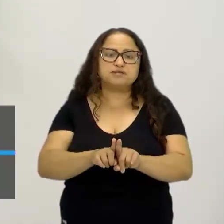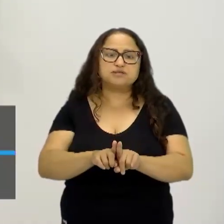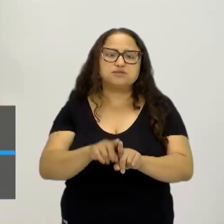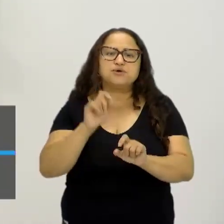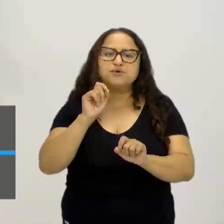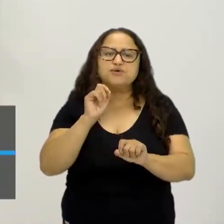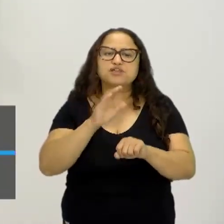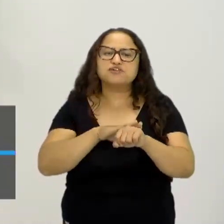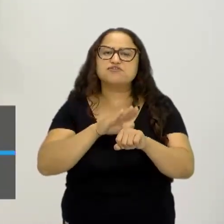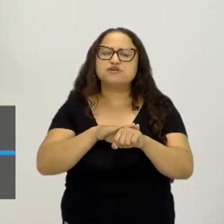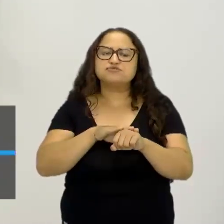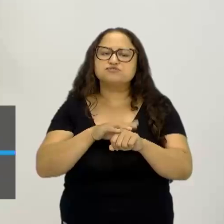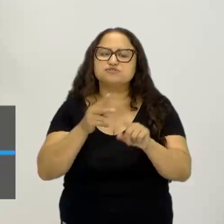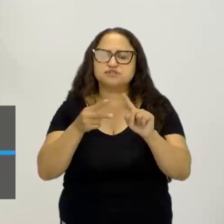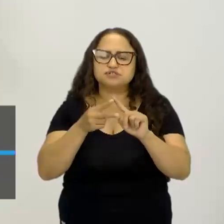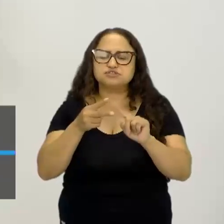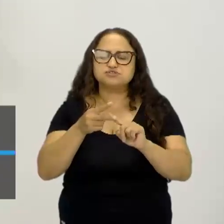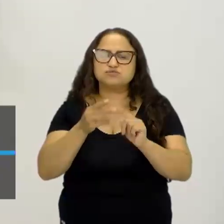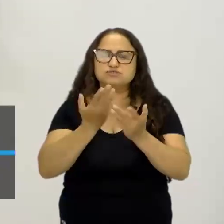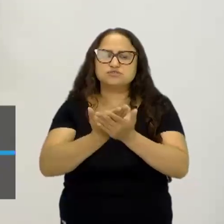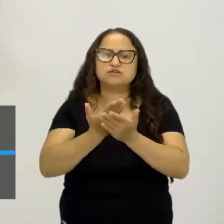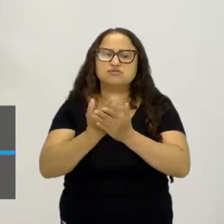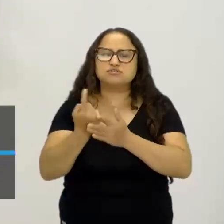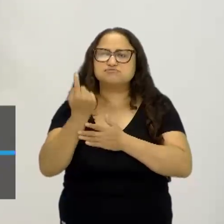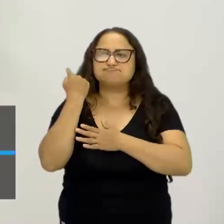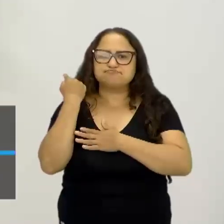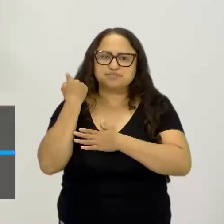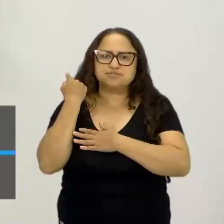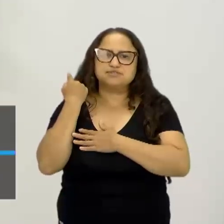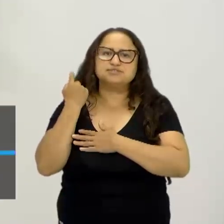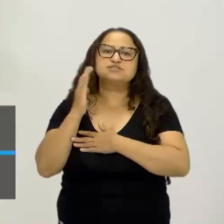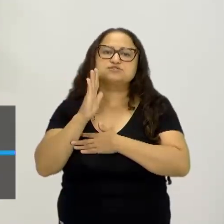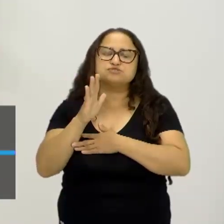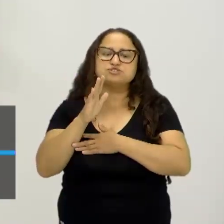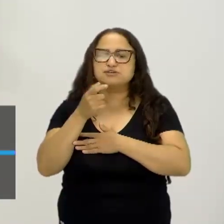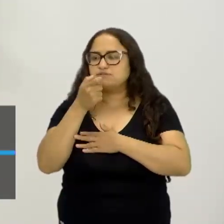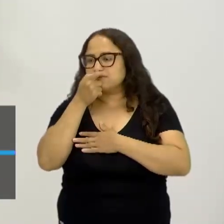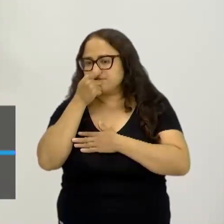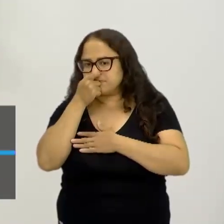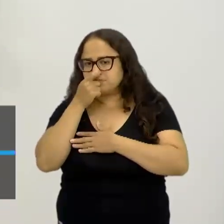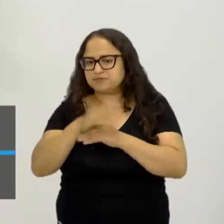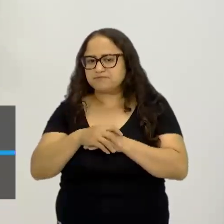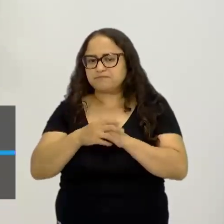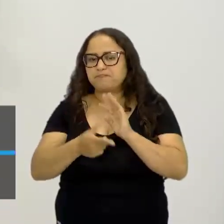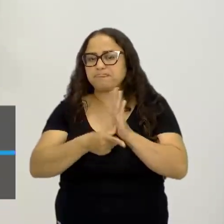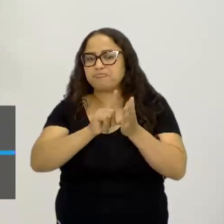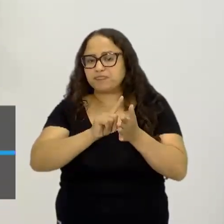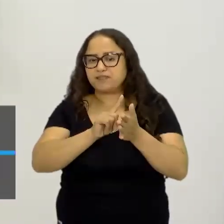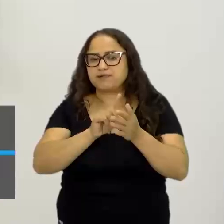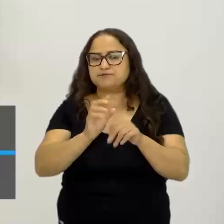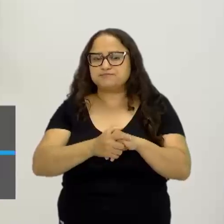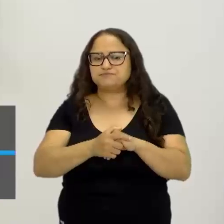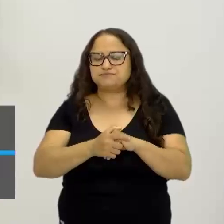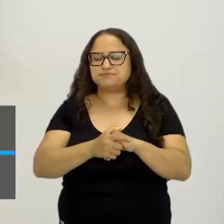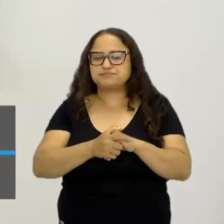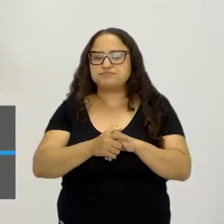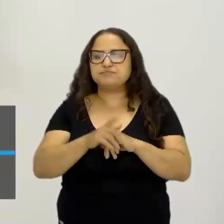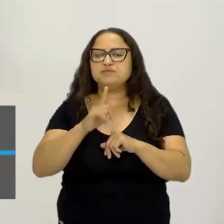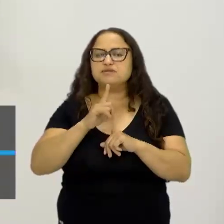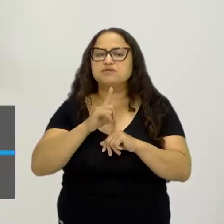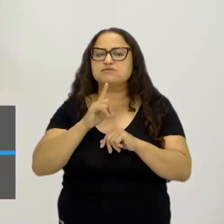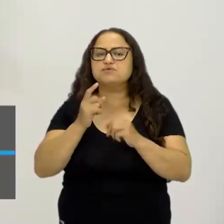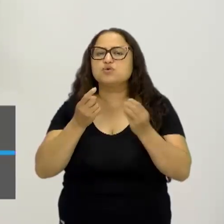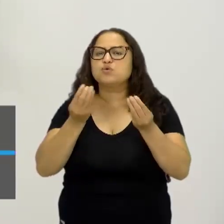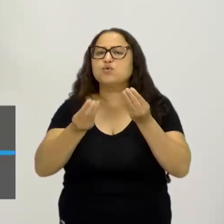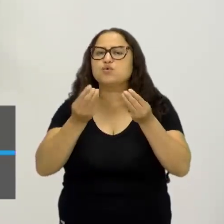ficou pendente, né, nas duas últimas aulas que eu fiz com a Fabi, teve, não, aliás, foi antes disso, teve uma hora que ela falou